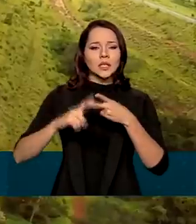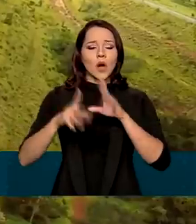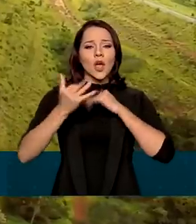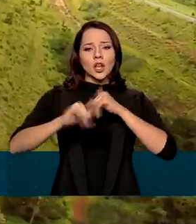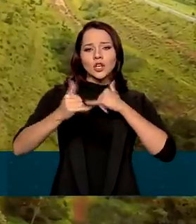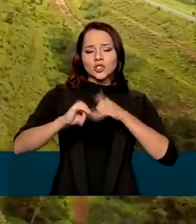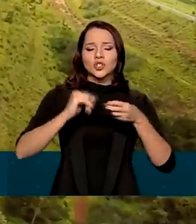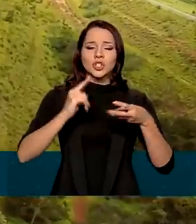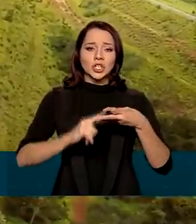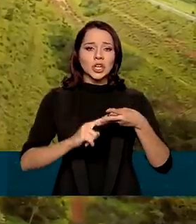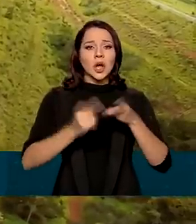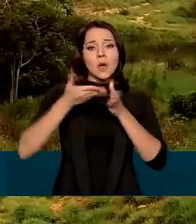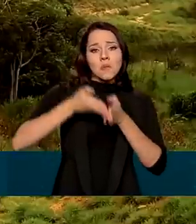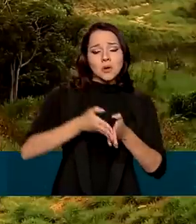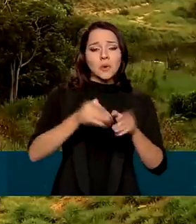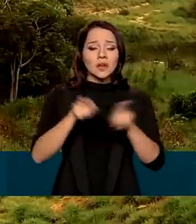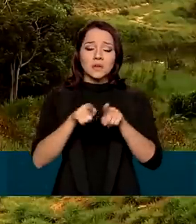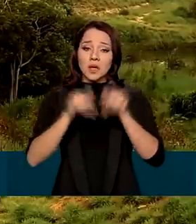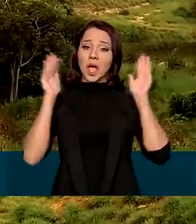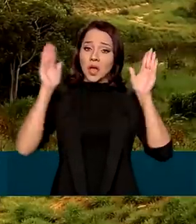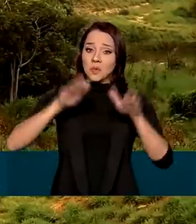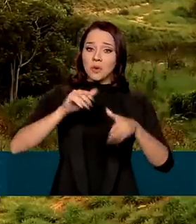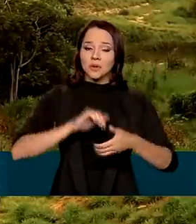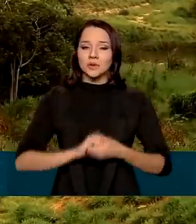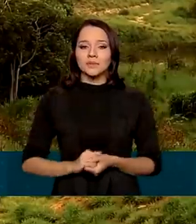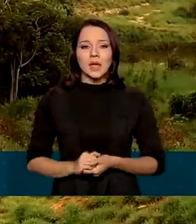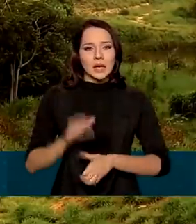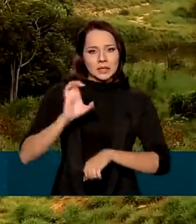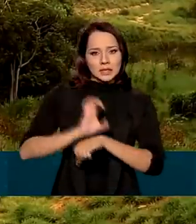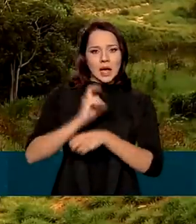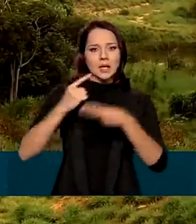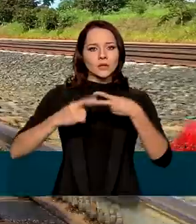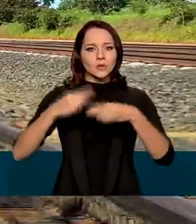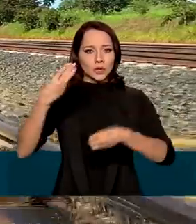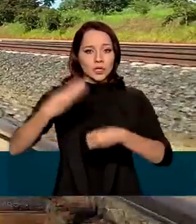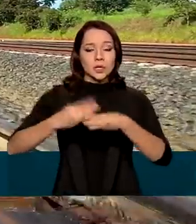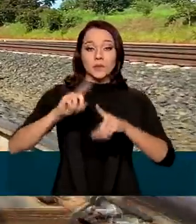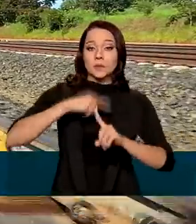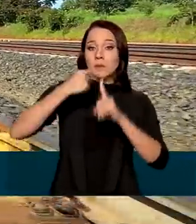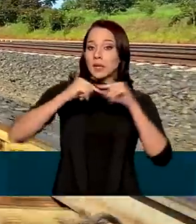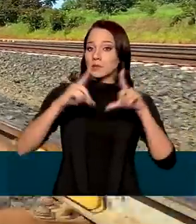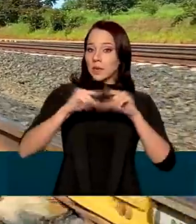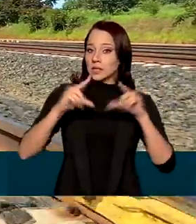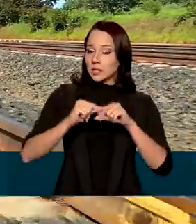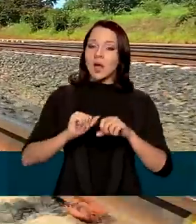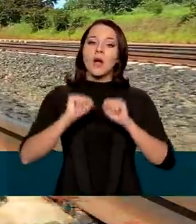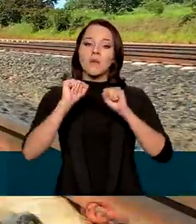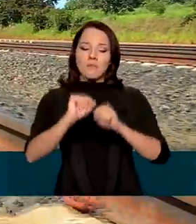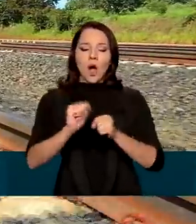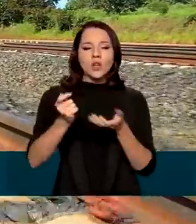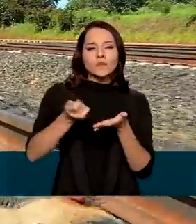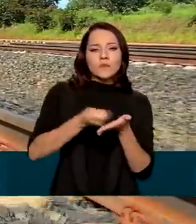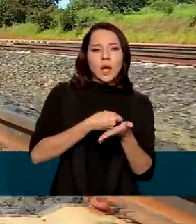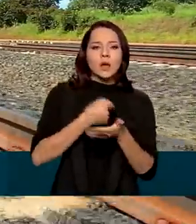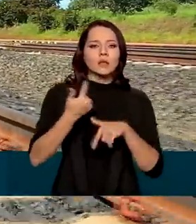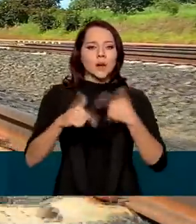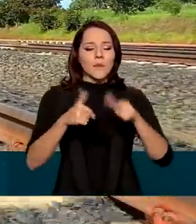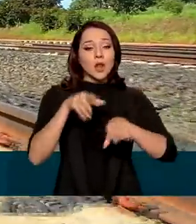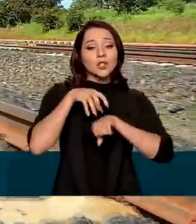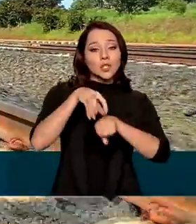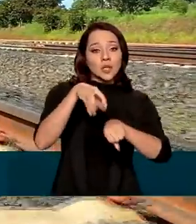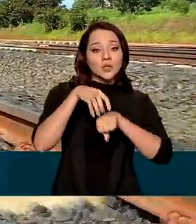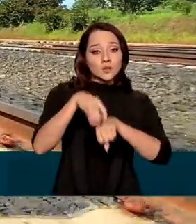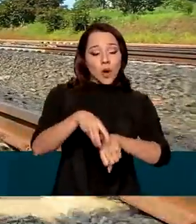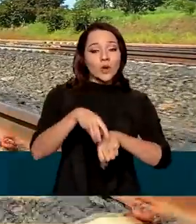energia elétrica, portuário e aeroportuário. Estados, municípios e Distrito Federal vão poder outogar serviços de transporte